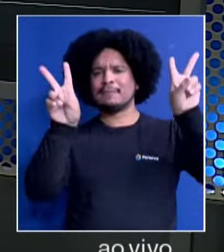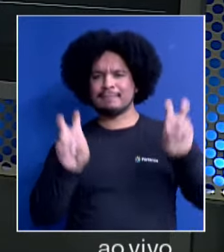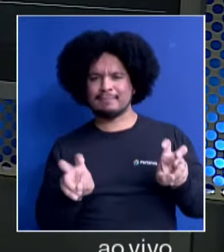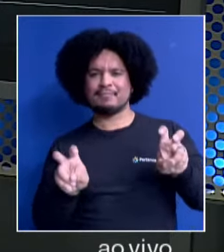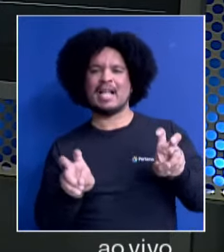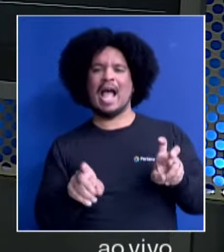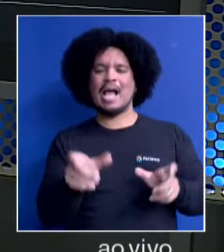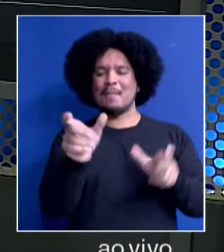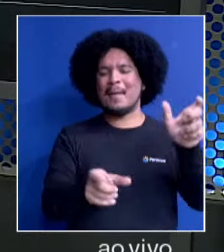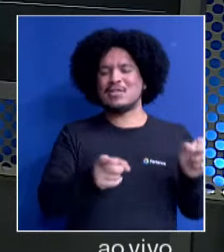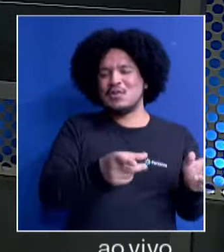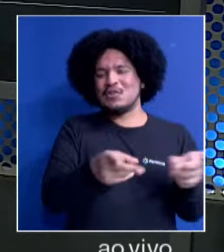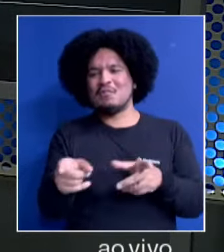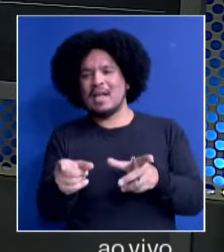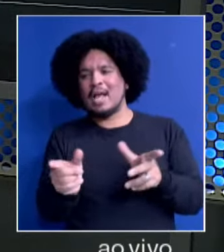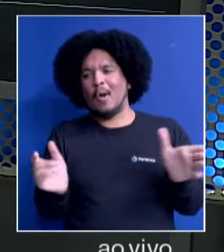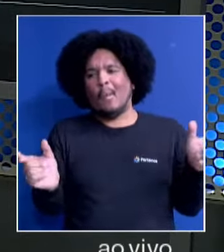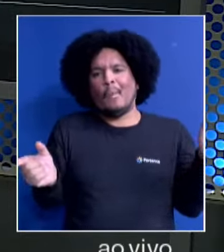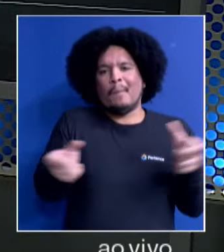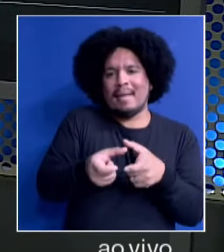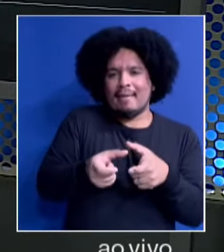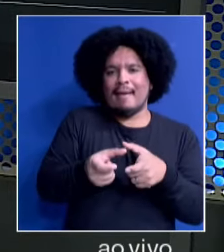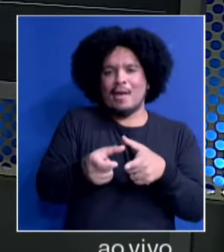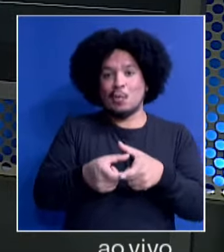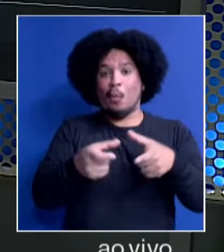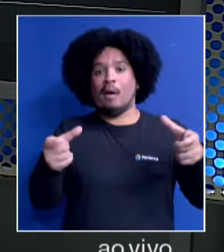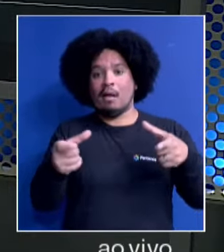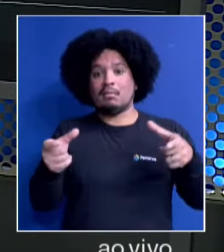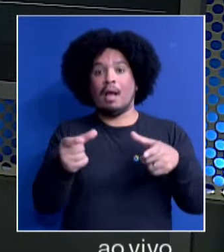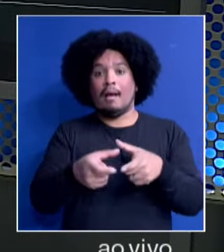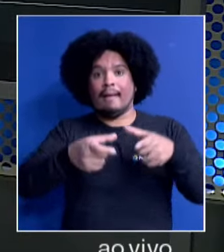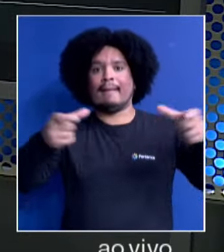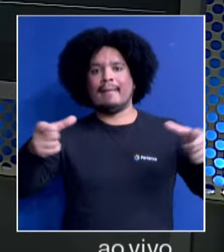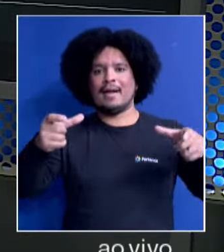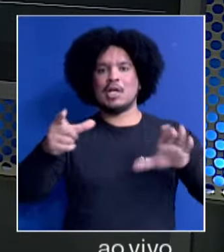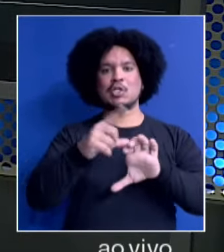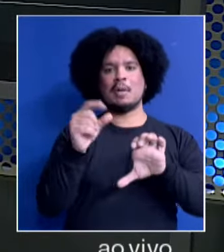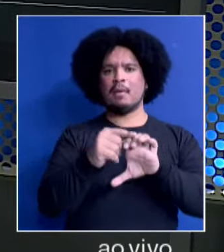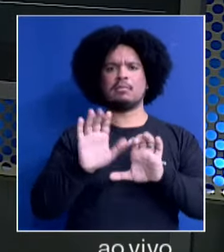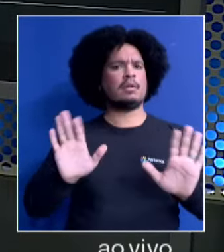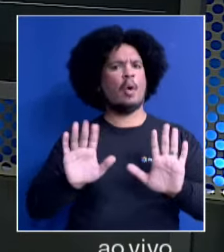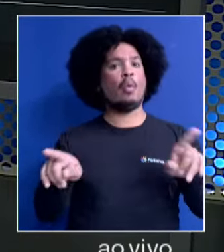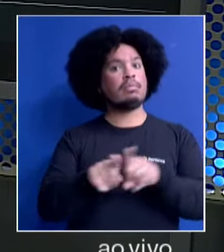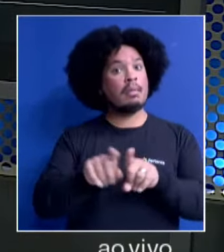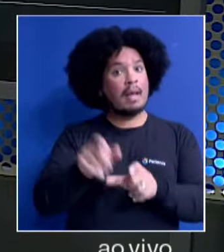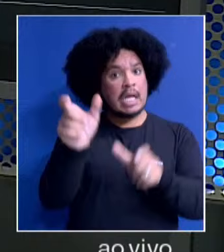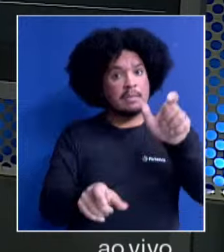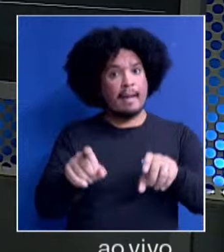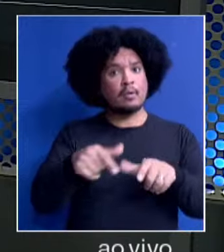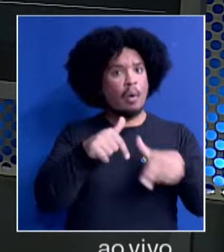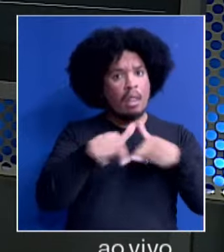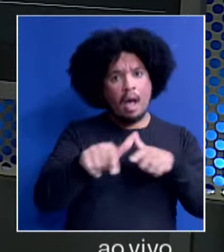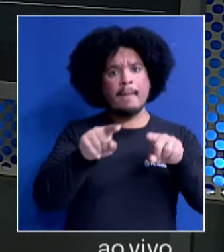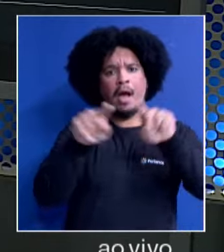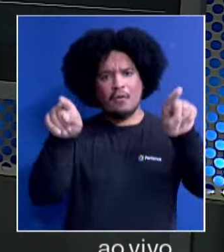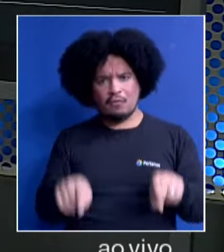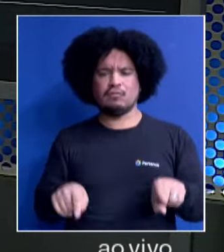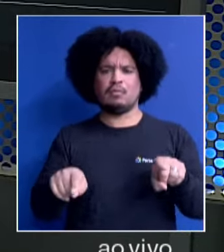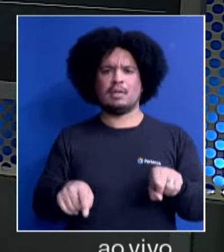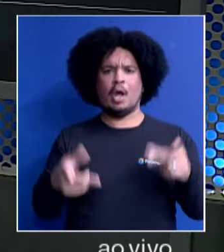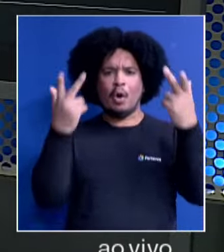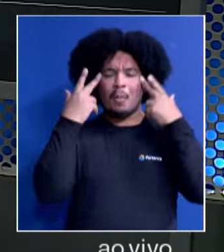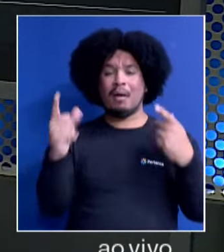comerciantes, os micro, pequenos, médios, grandes empresários, não, os trabalhadores que estão, né,